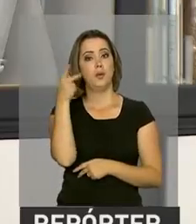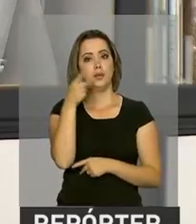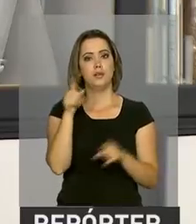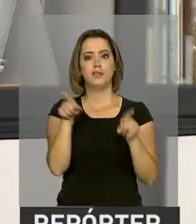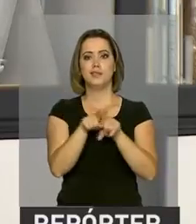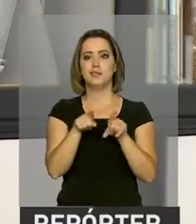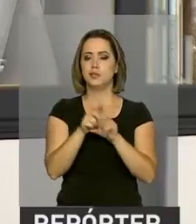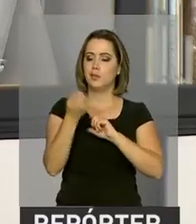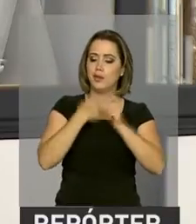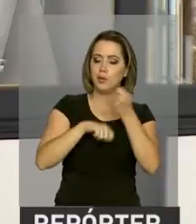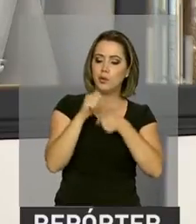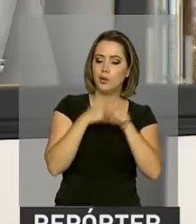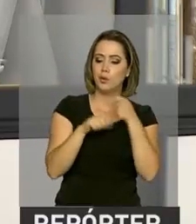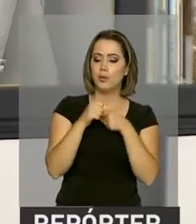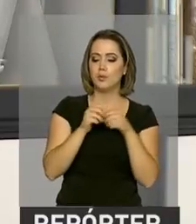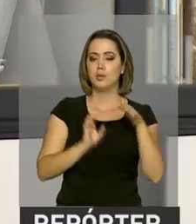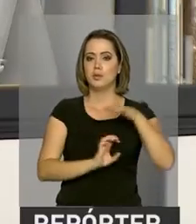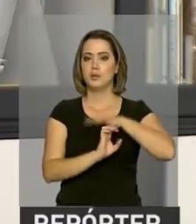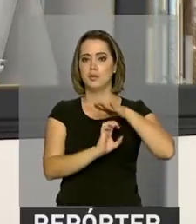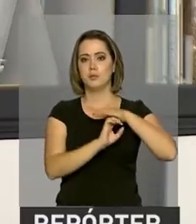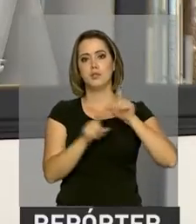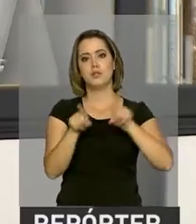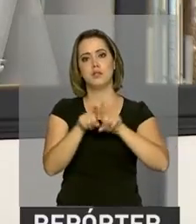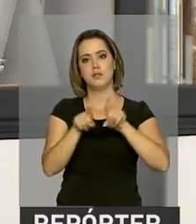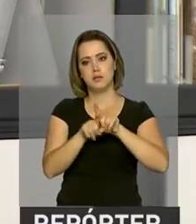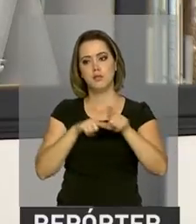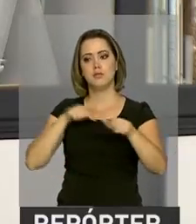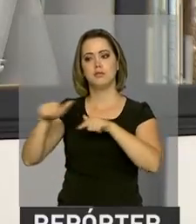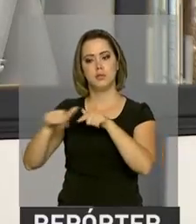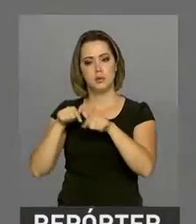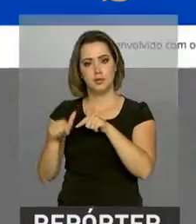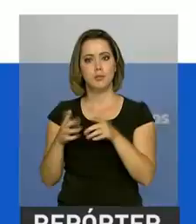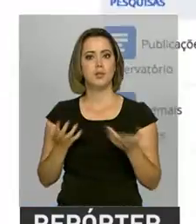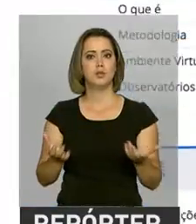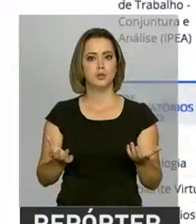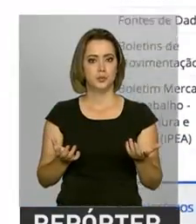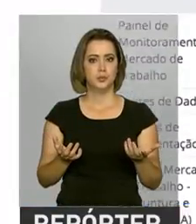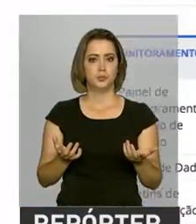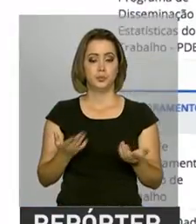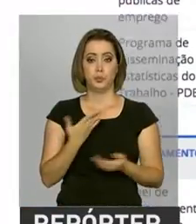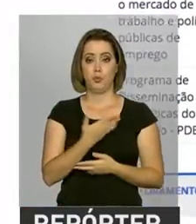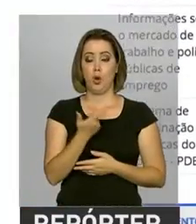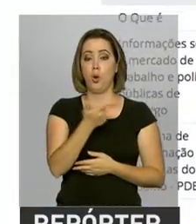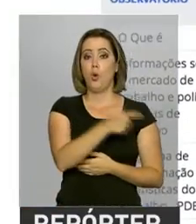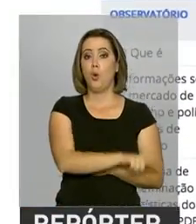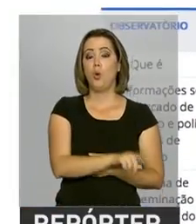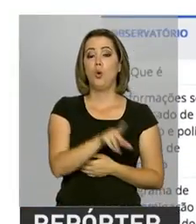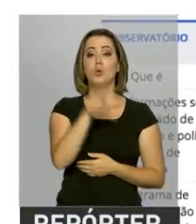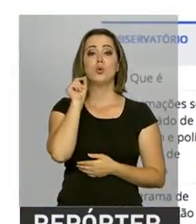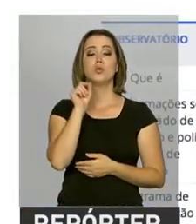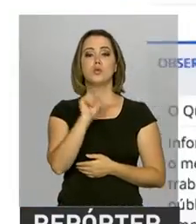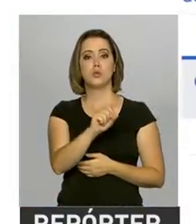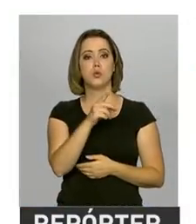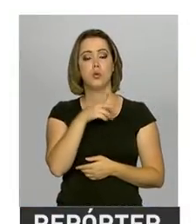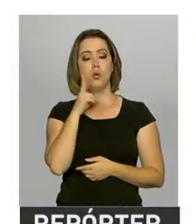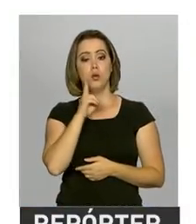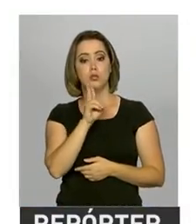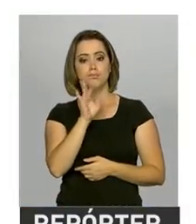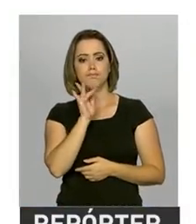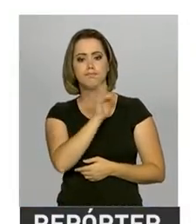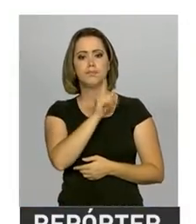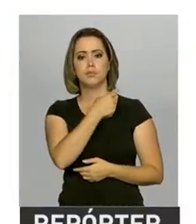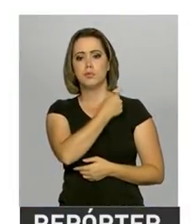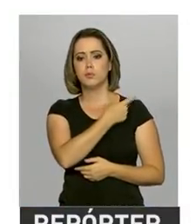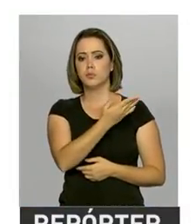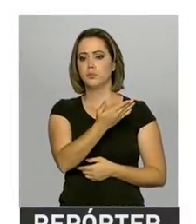inteligência econômica para empregadores e para os empregados. Outra ferramenta é o ambiente virtual de rede